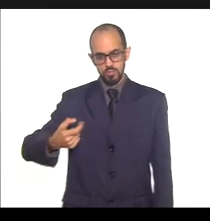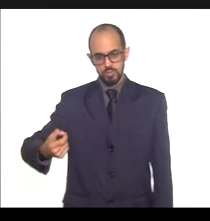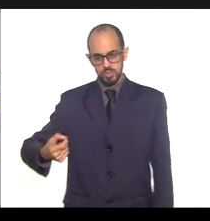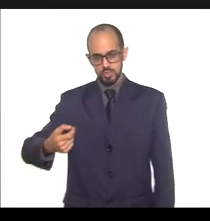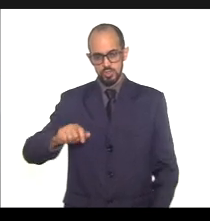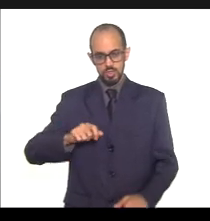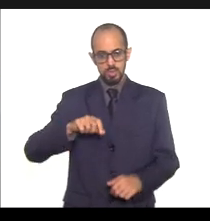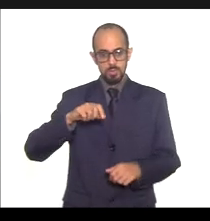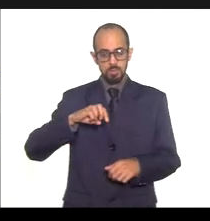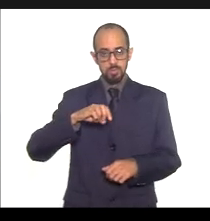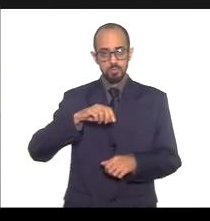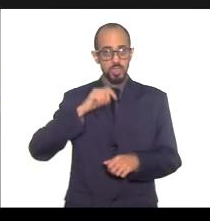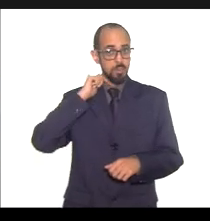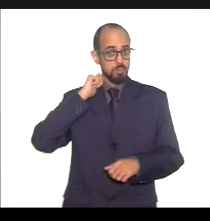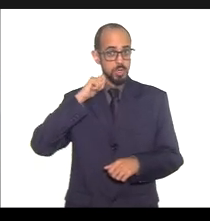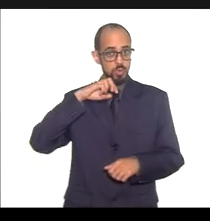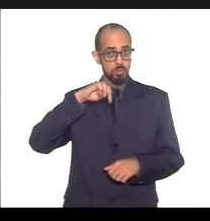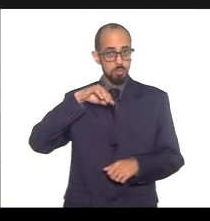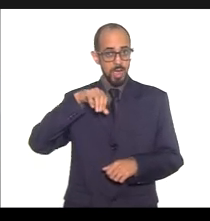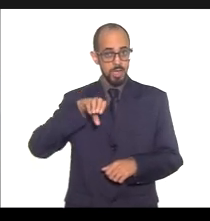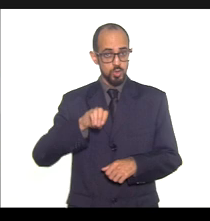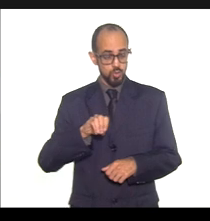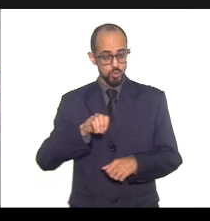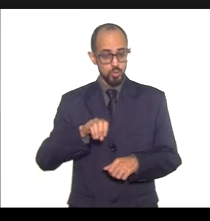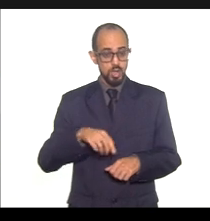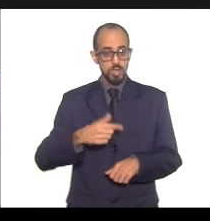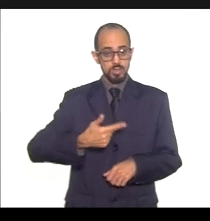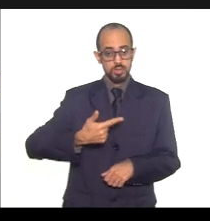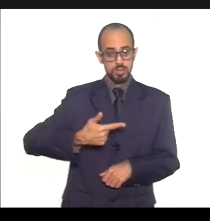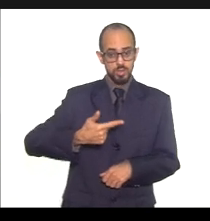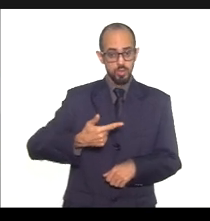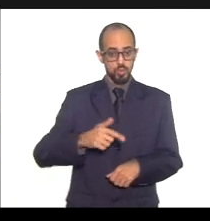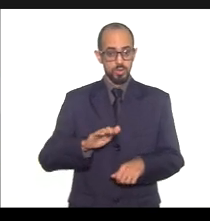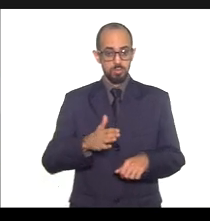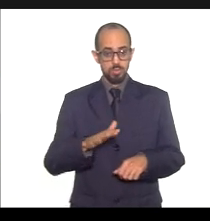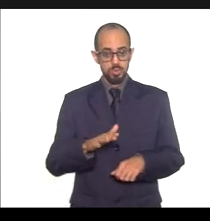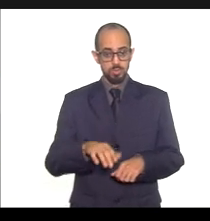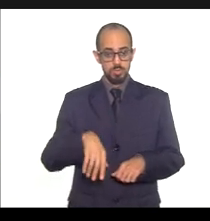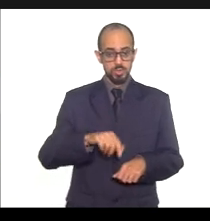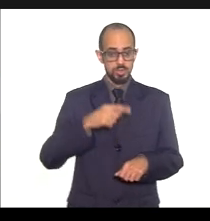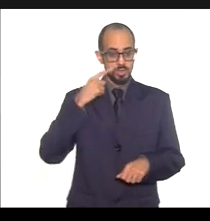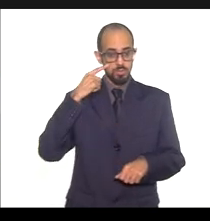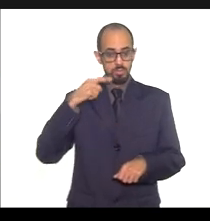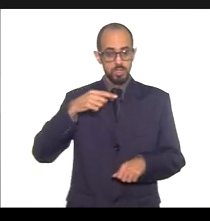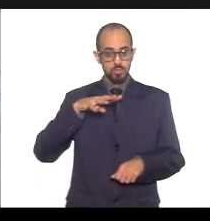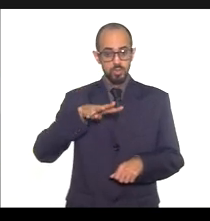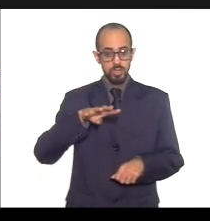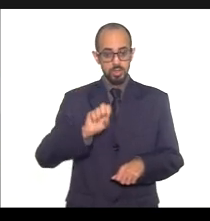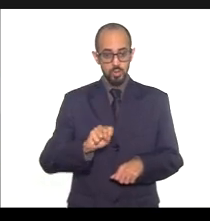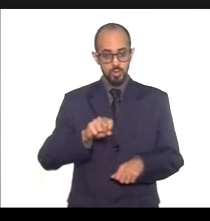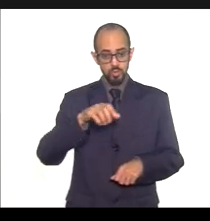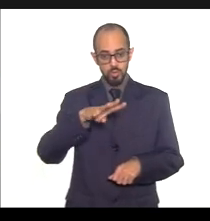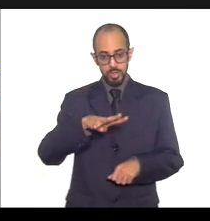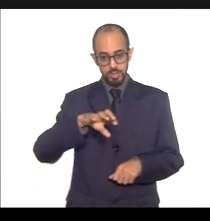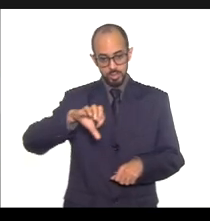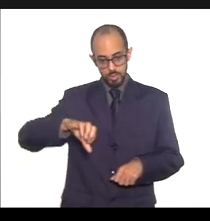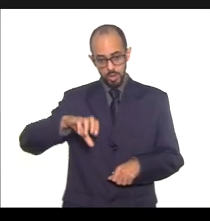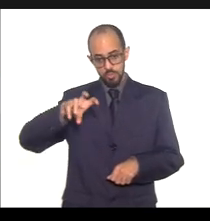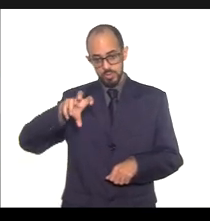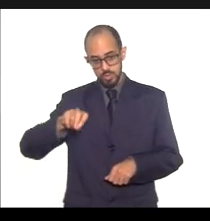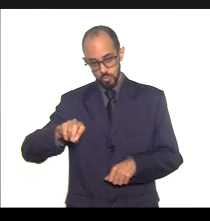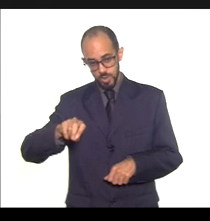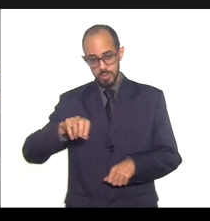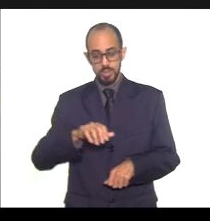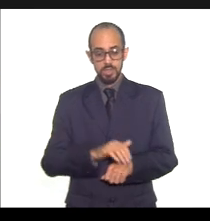abril e maio, a segunda onda teve picos entre as semanas 48, 49 e 50